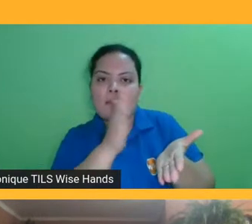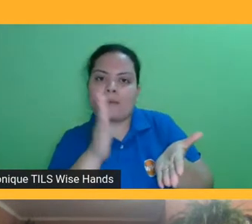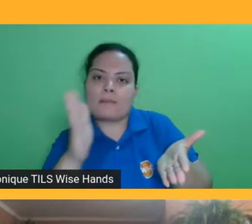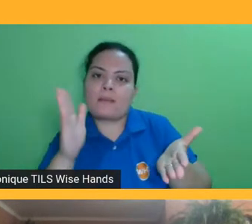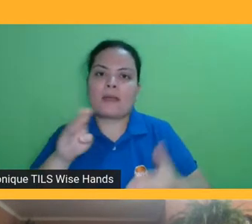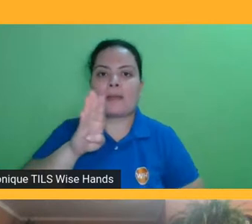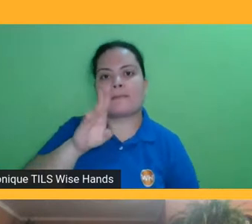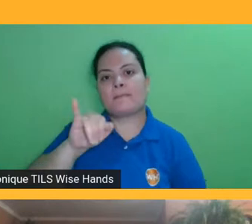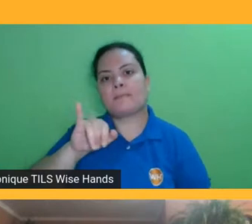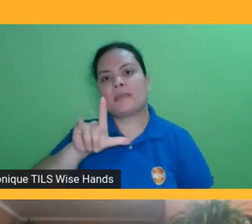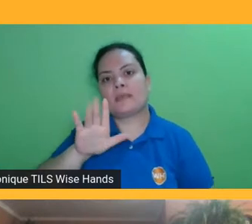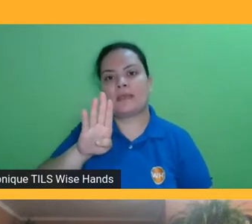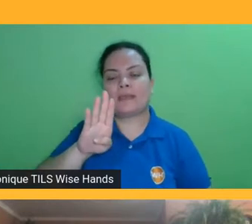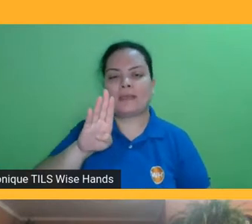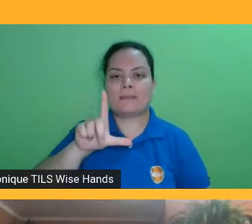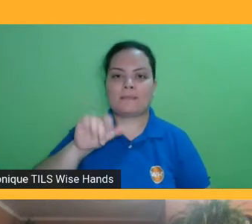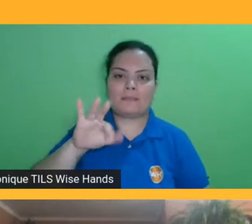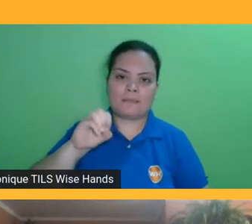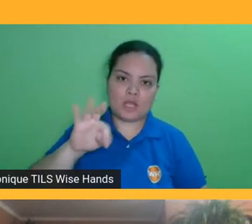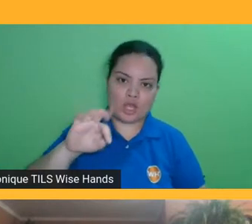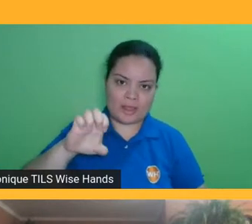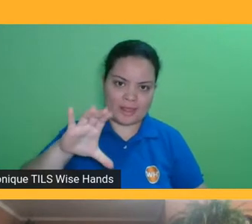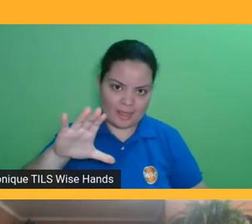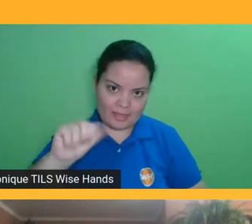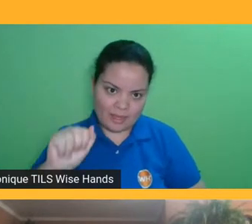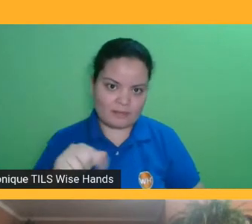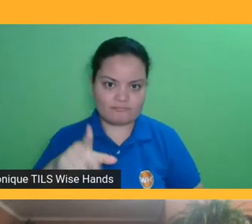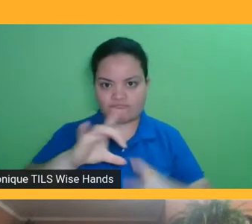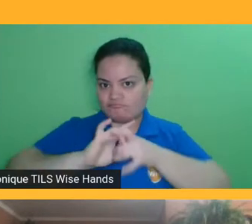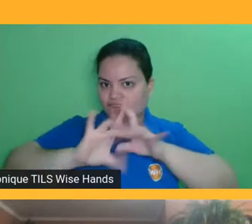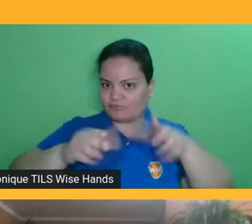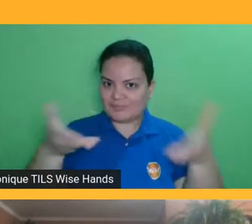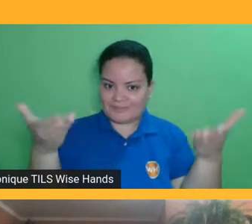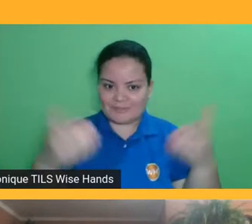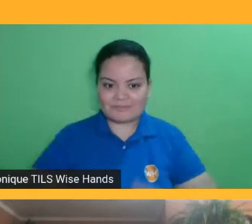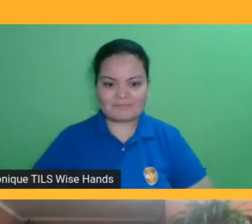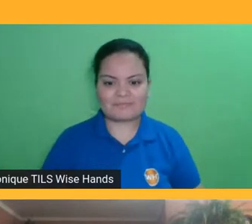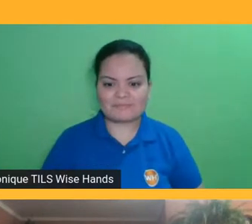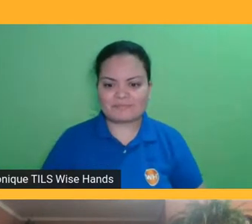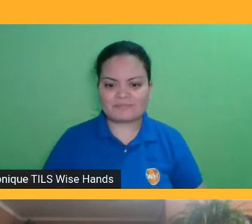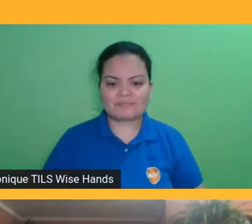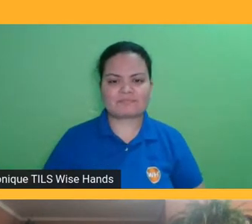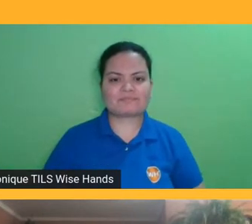Fique à vontade quem quiser começar. Vai lá, gente. o